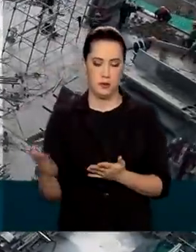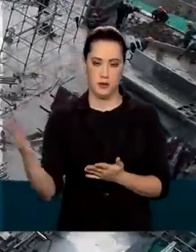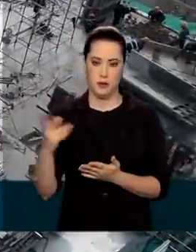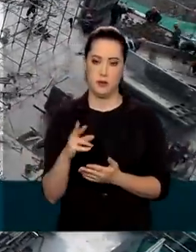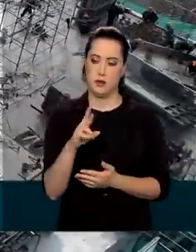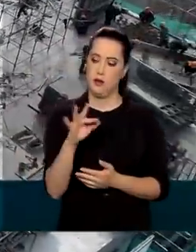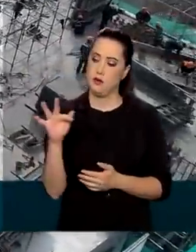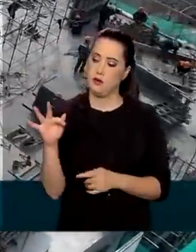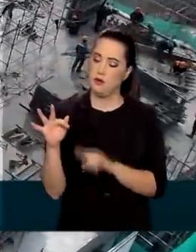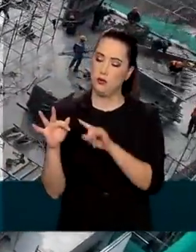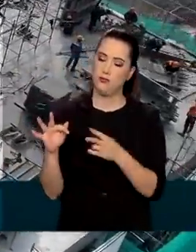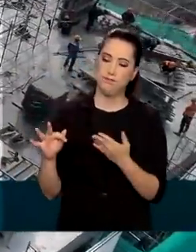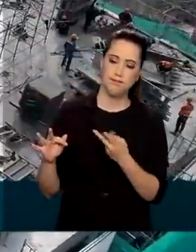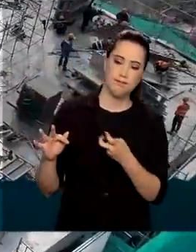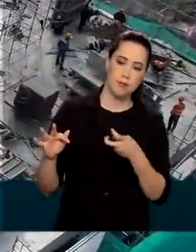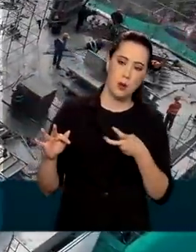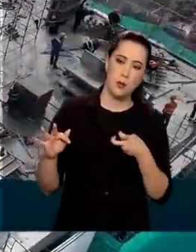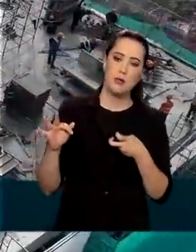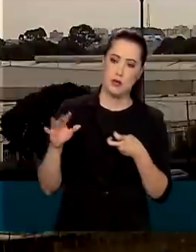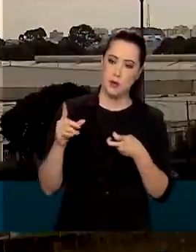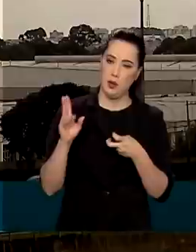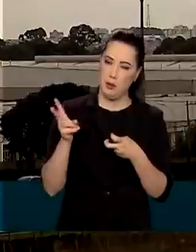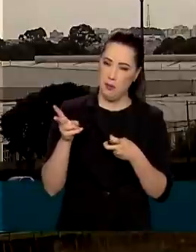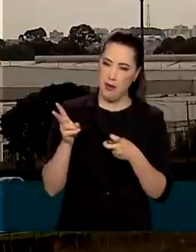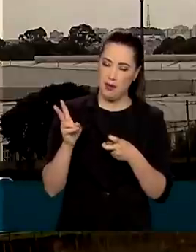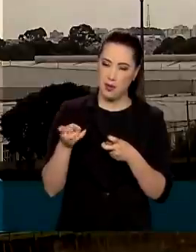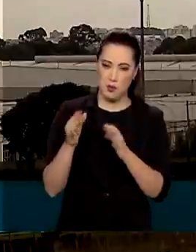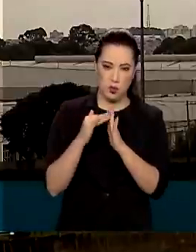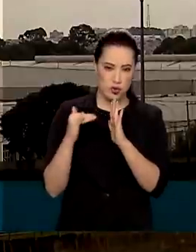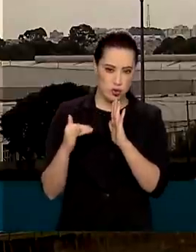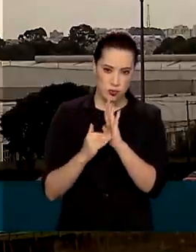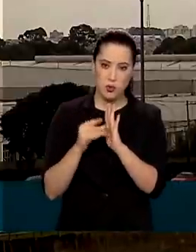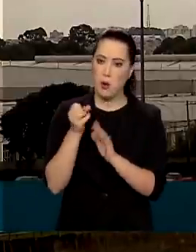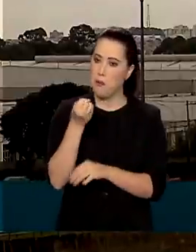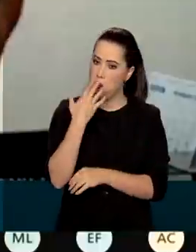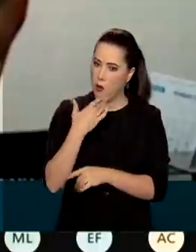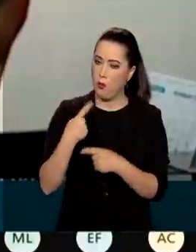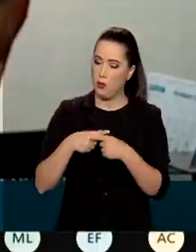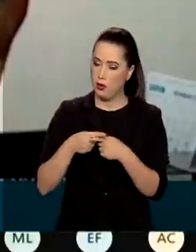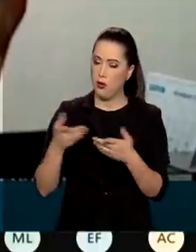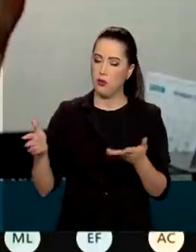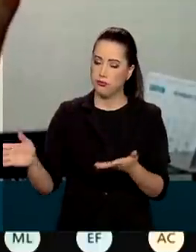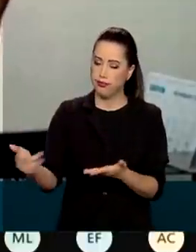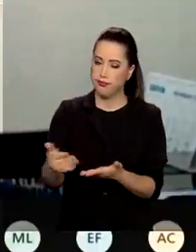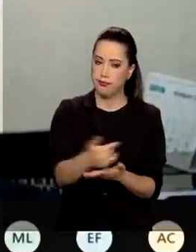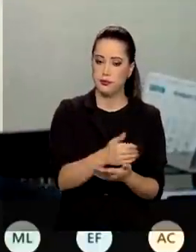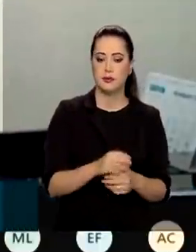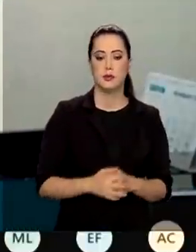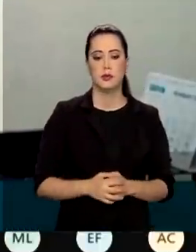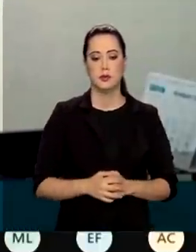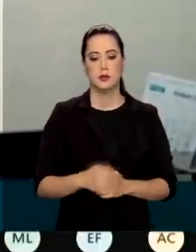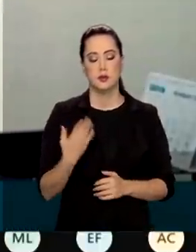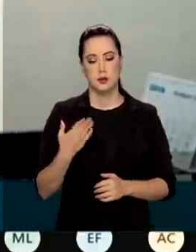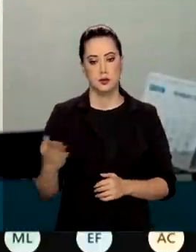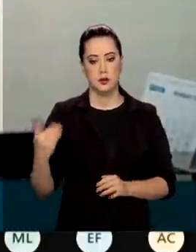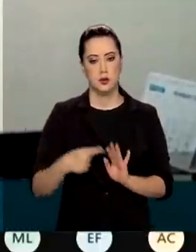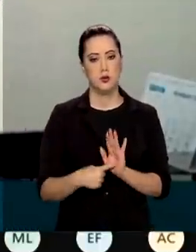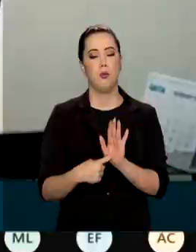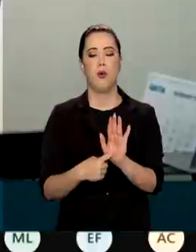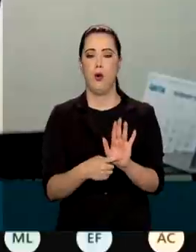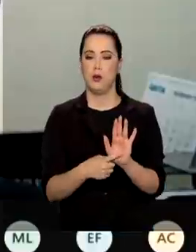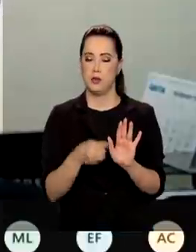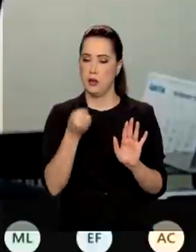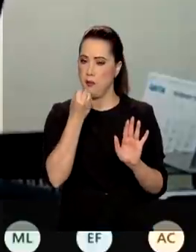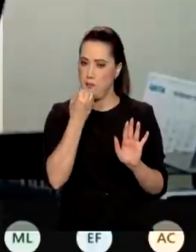Receita Federal avalia que o cenário é positivo para o aumento da arrecadação. Isso é um sinal positivo. Se talvez os primeiros números